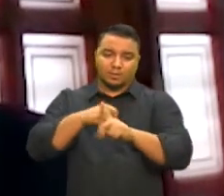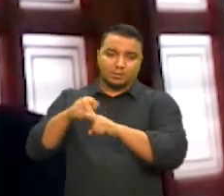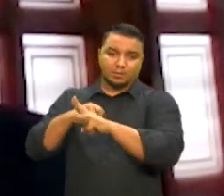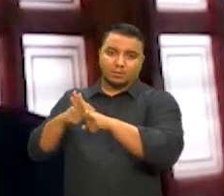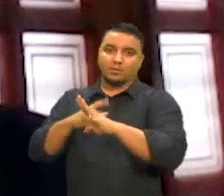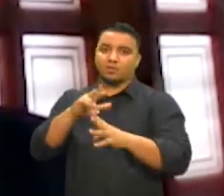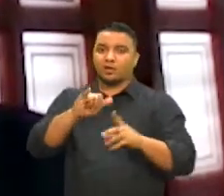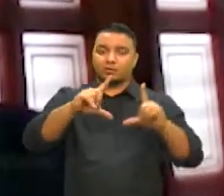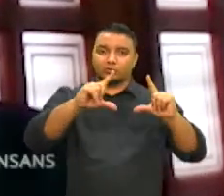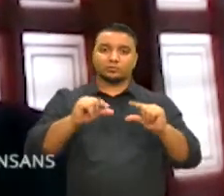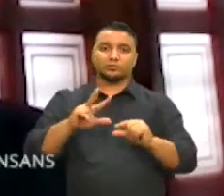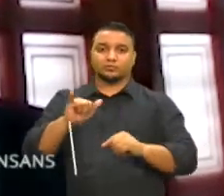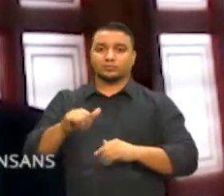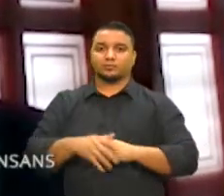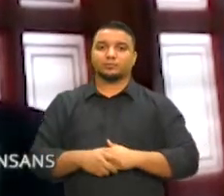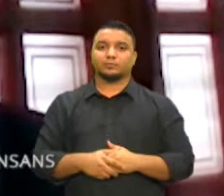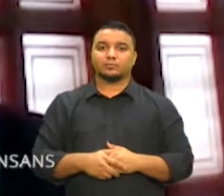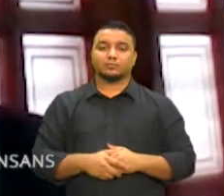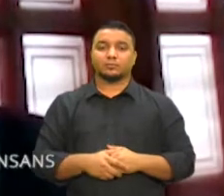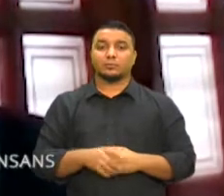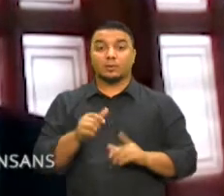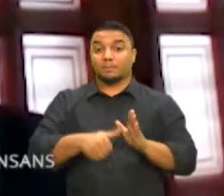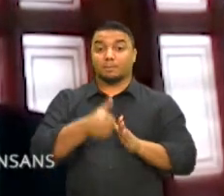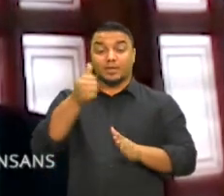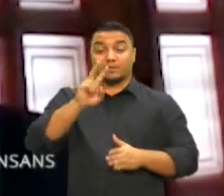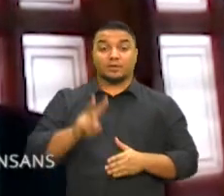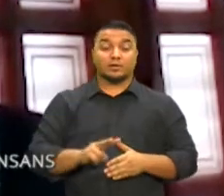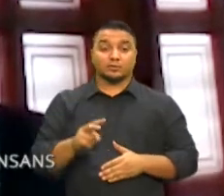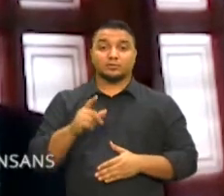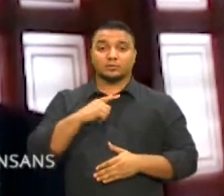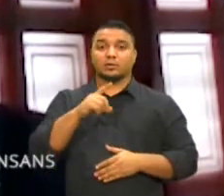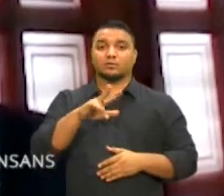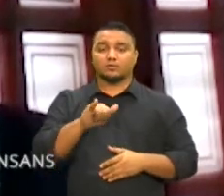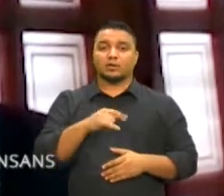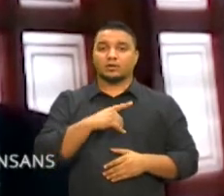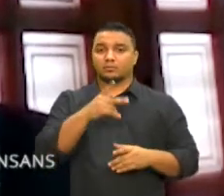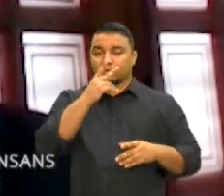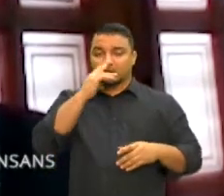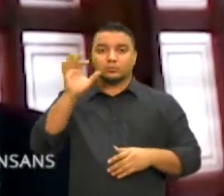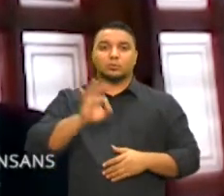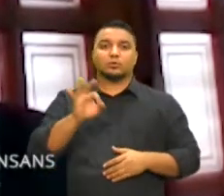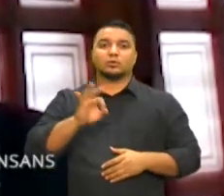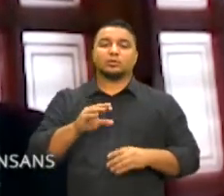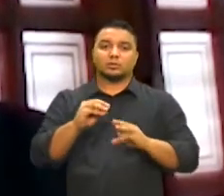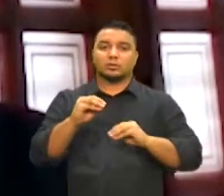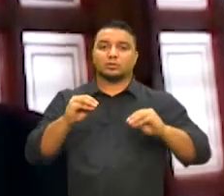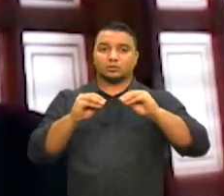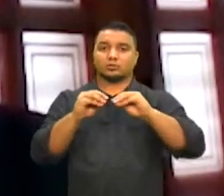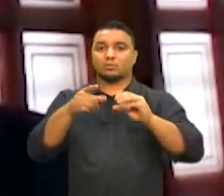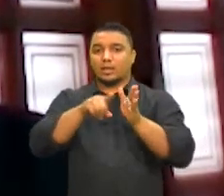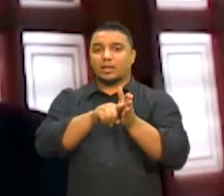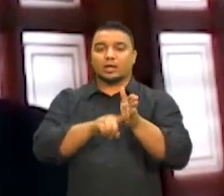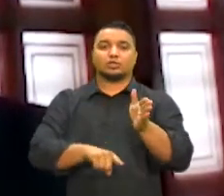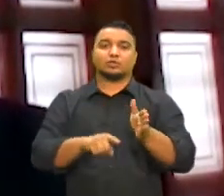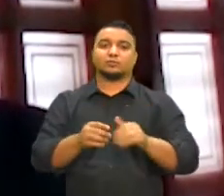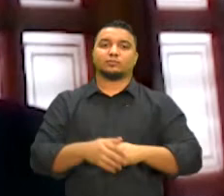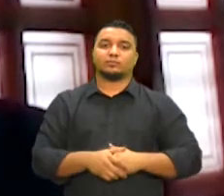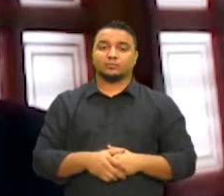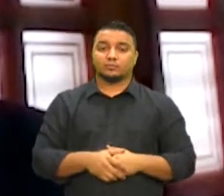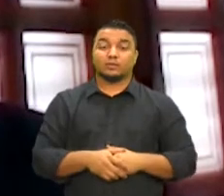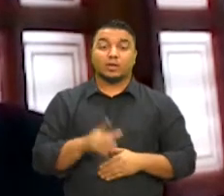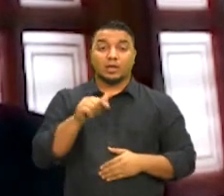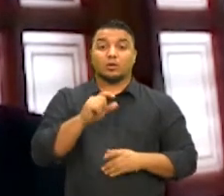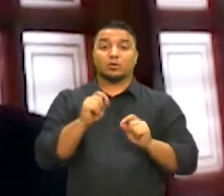reduzidas. É a primeira vez que a agência estabelece um percentual de reajuste negativo. Essa